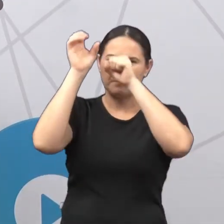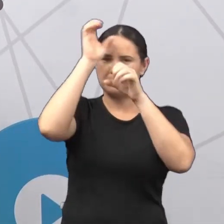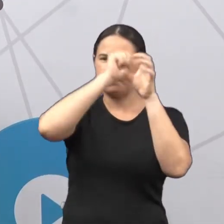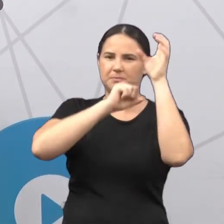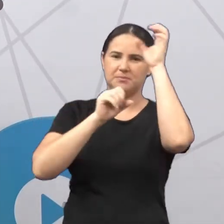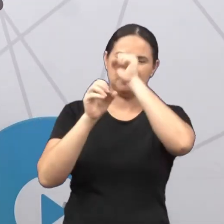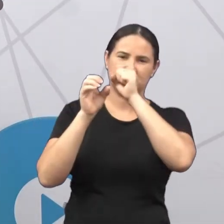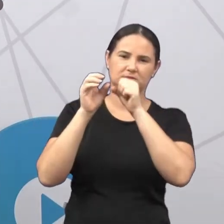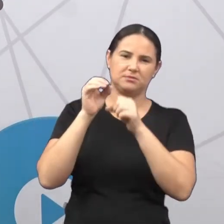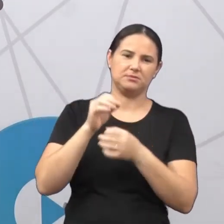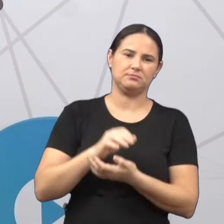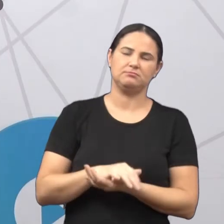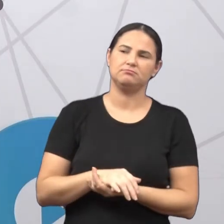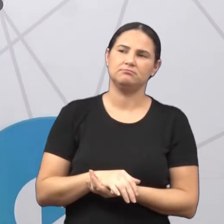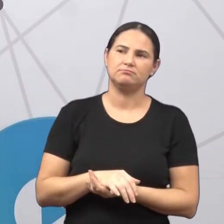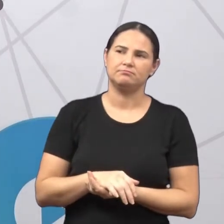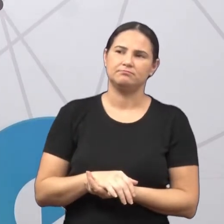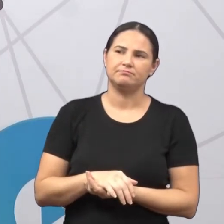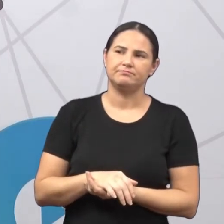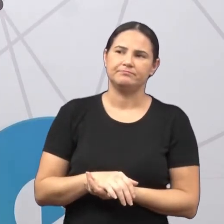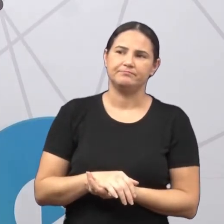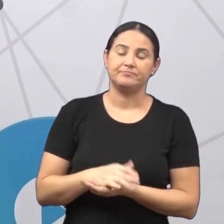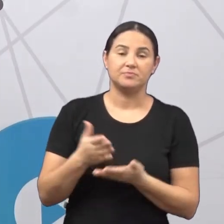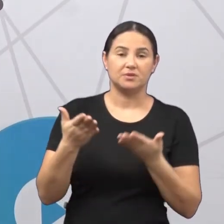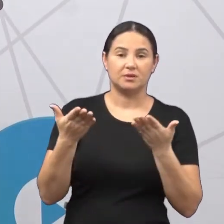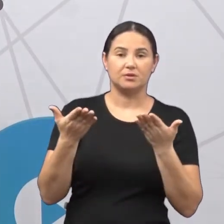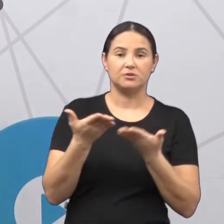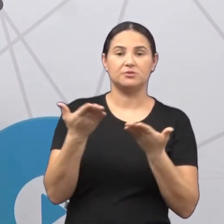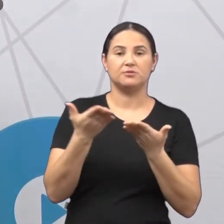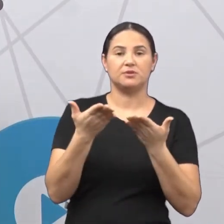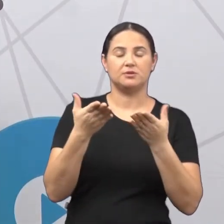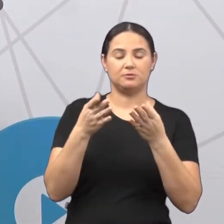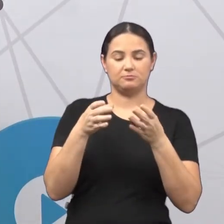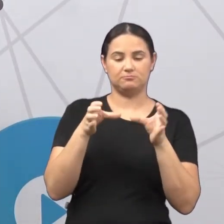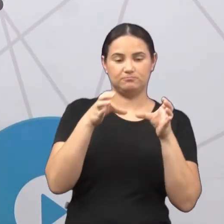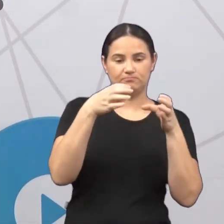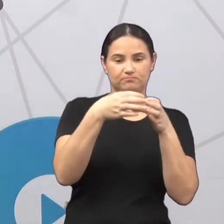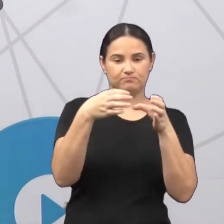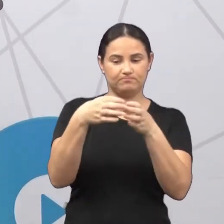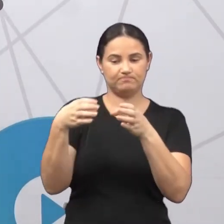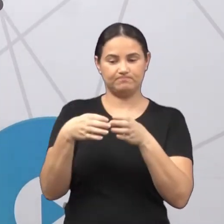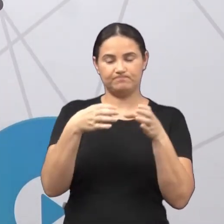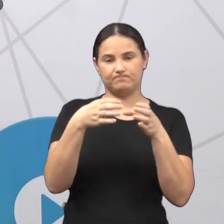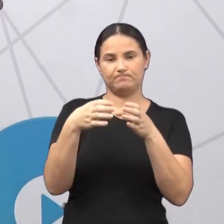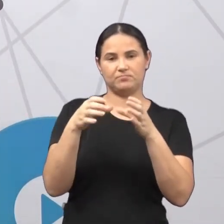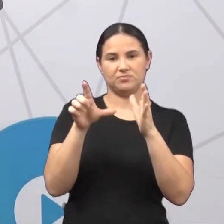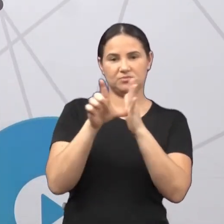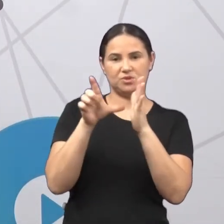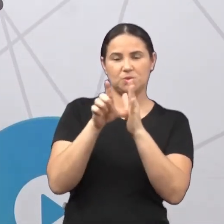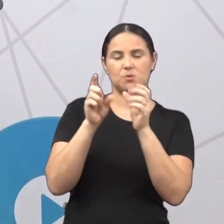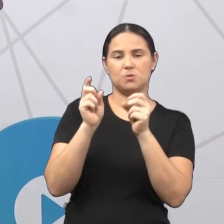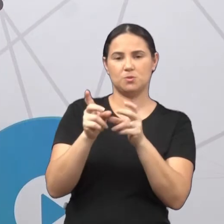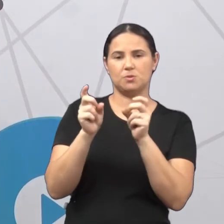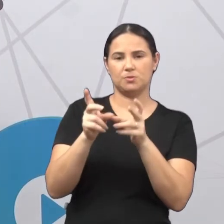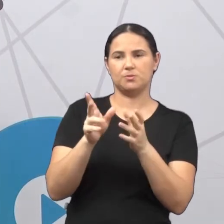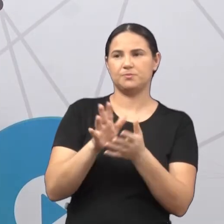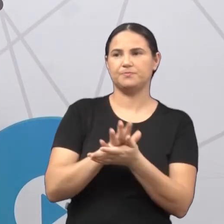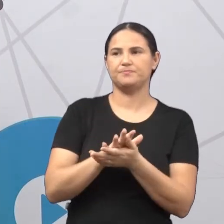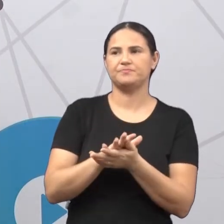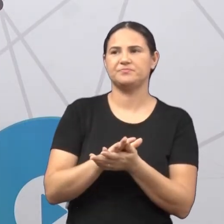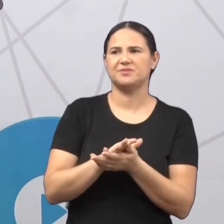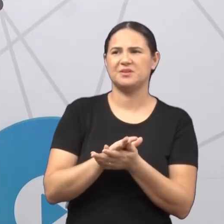correto. Então, nós estamos falando do bairro comercial, que predomina os comércios, que tem uma